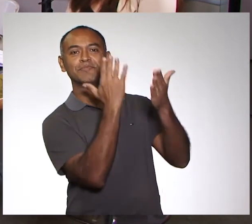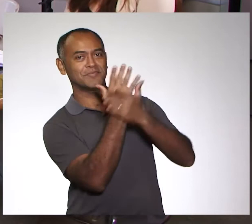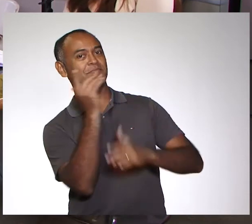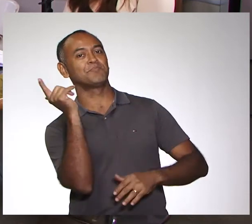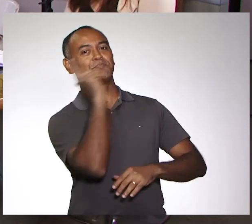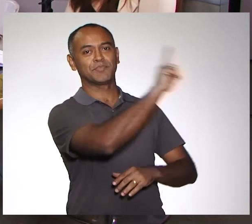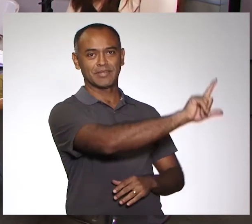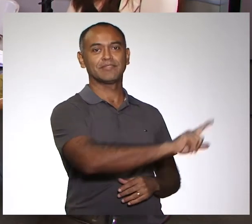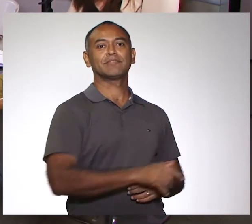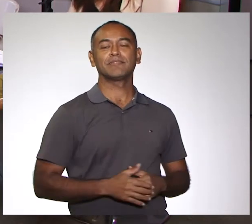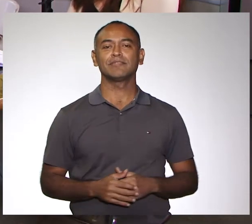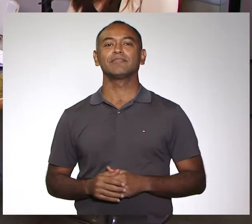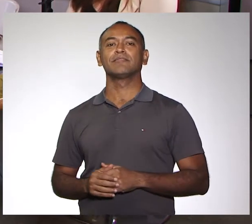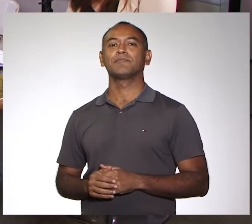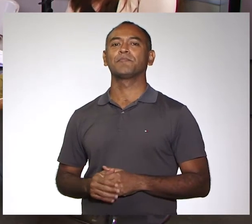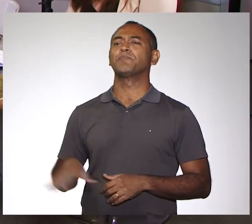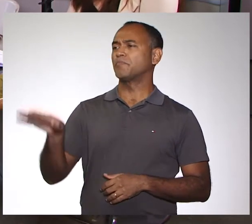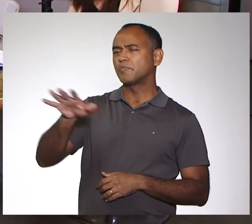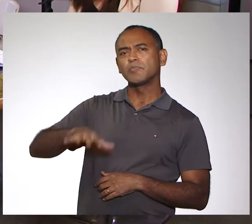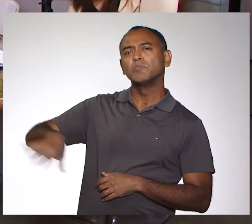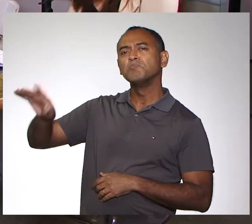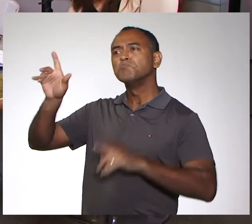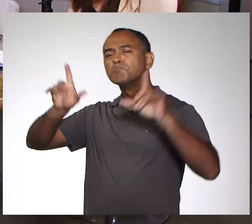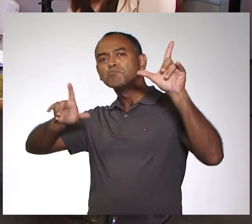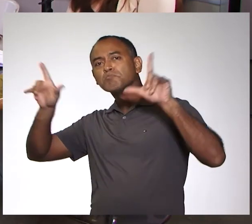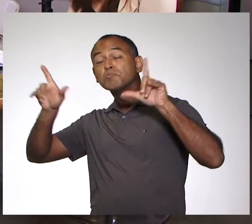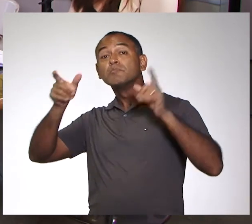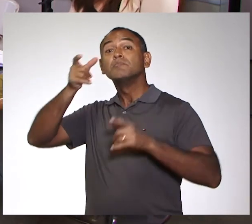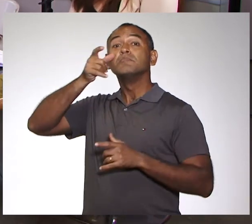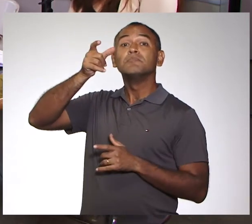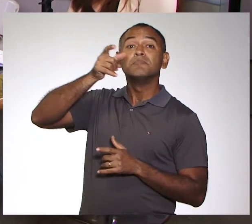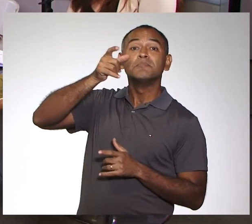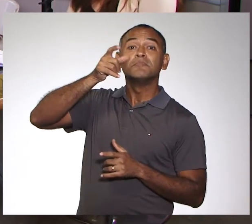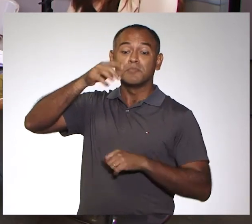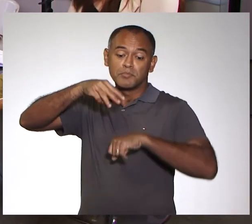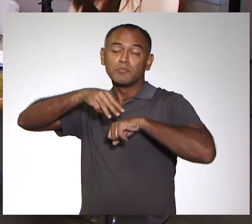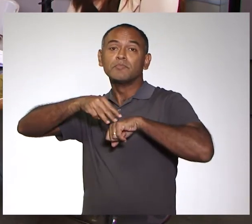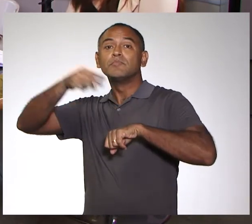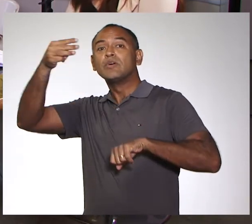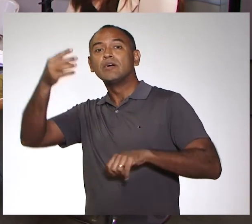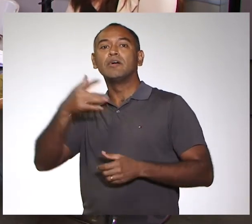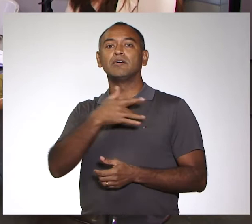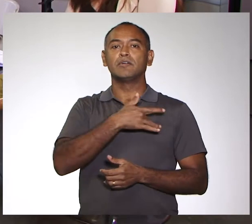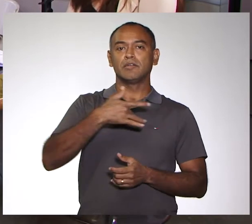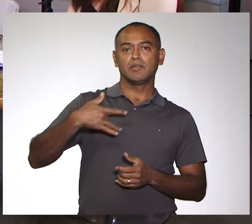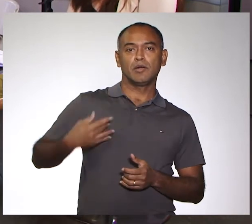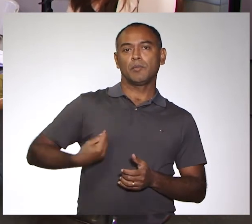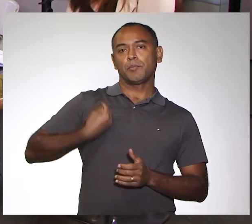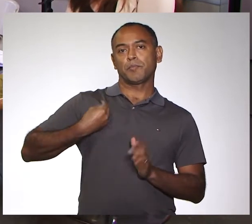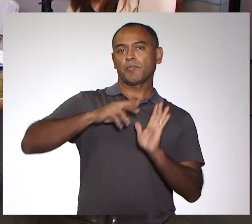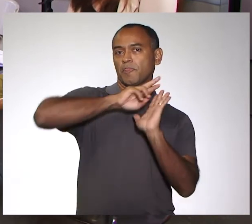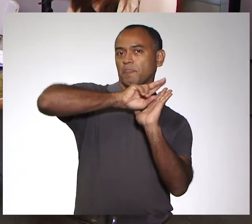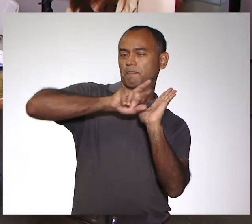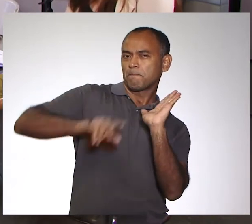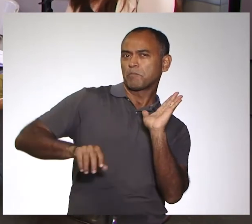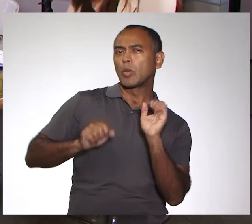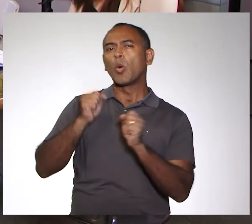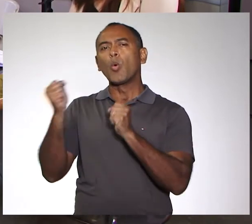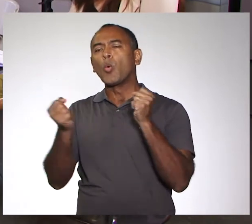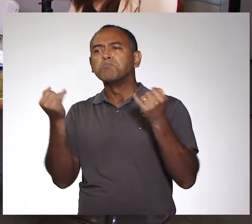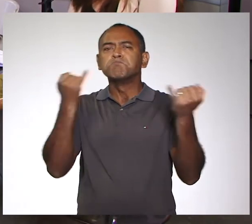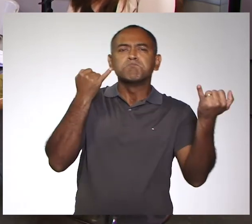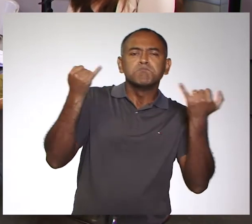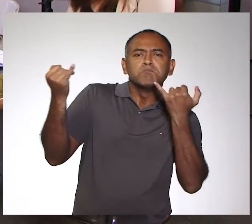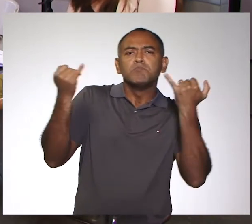outros profissionais. e quem está nos ouvindo que ficou interessado nesse mestrado em saúde e biodiversidade, como